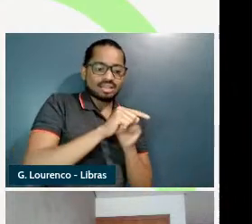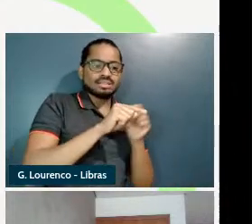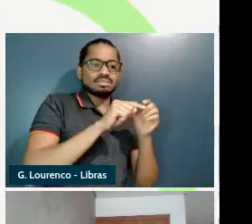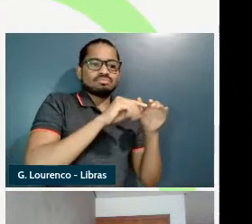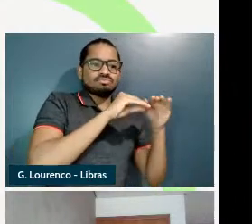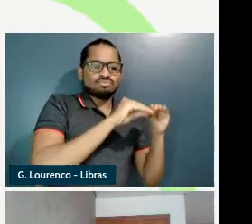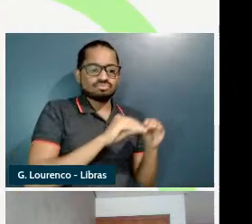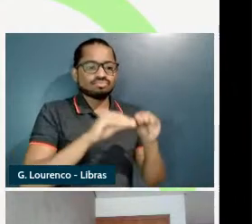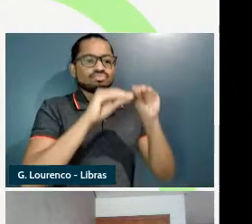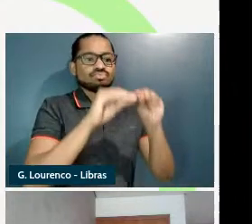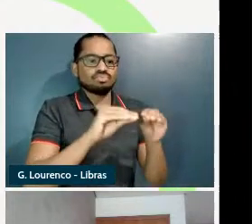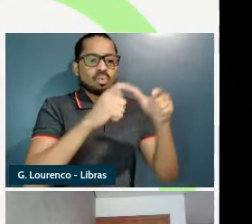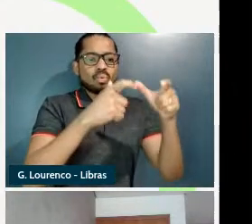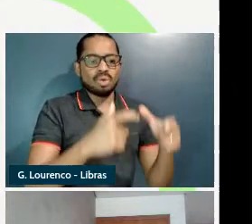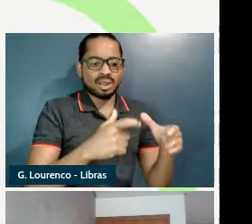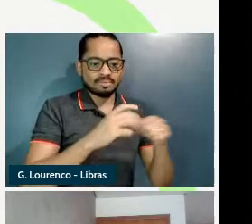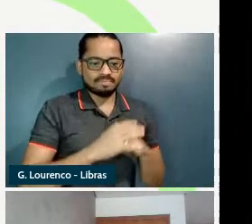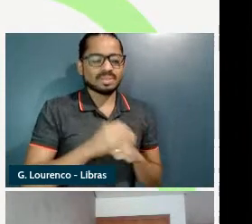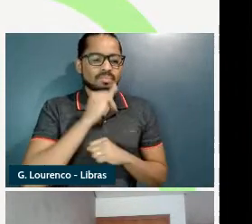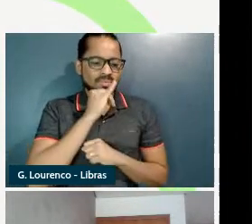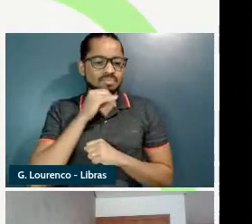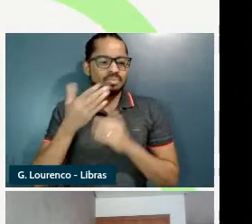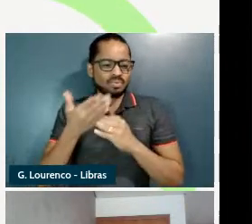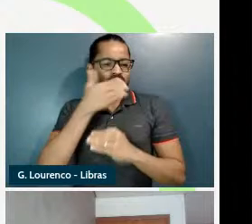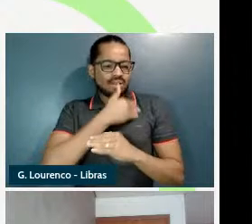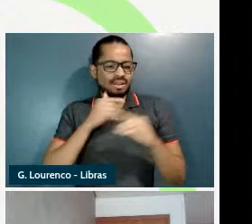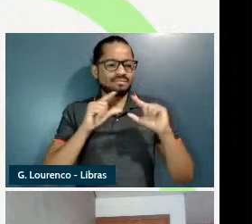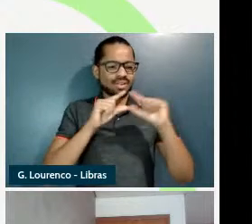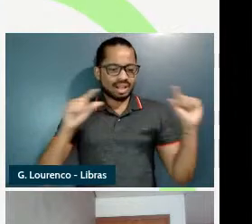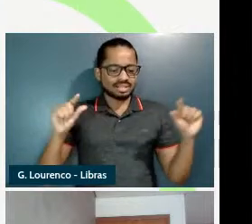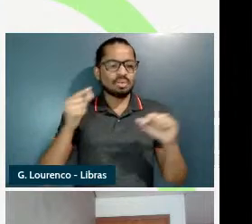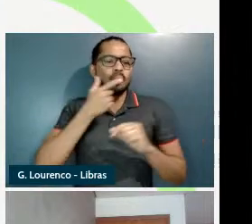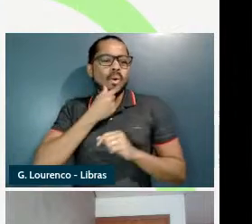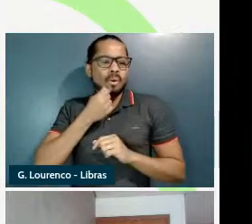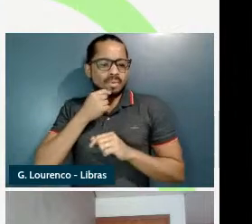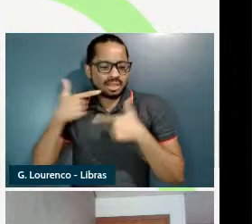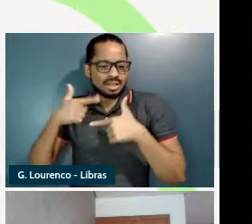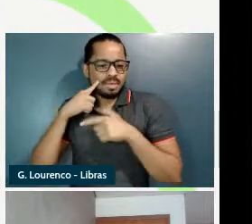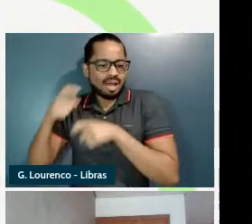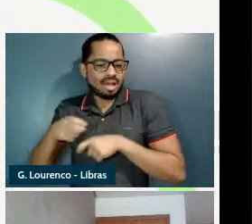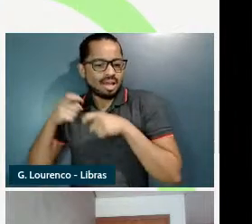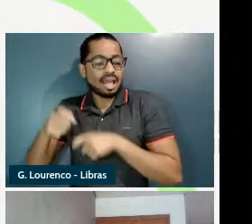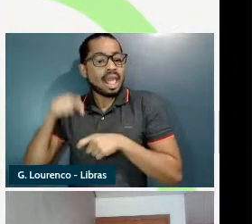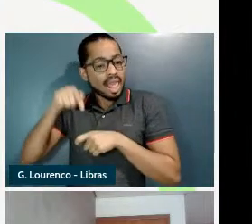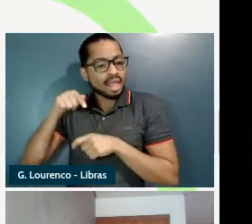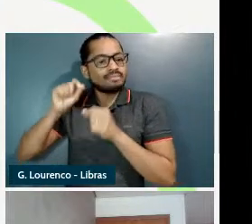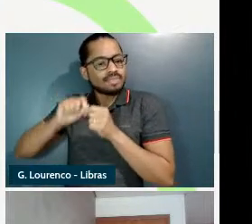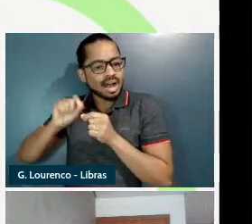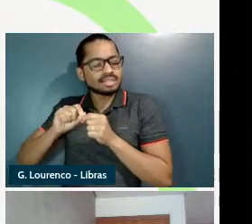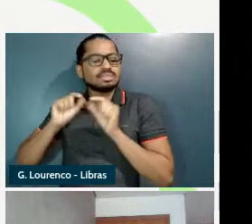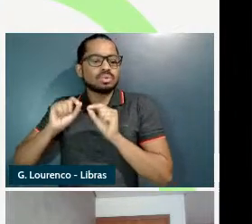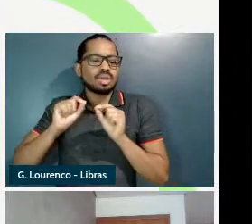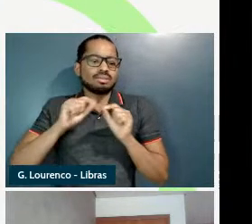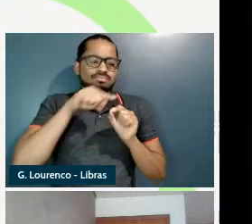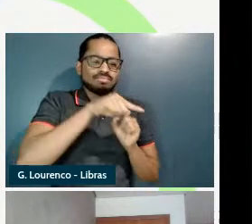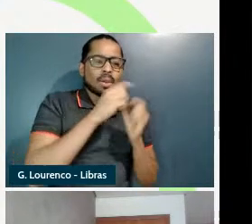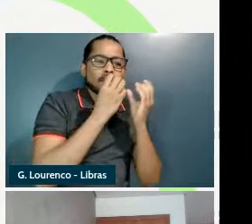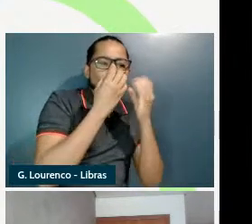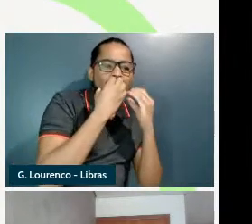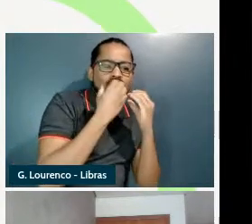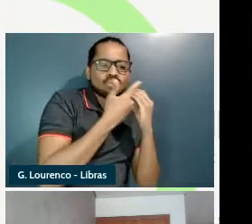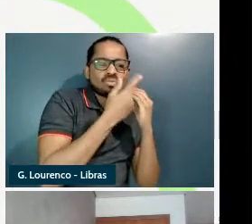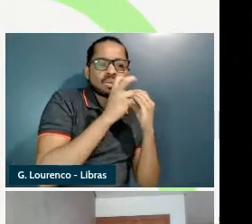então fazendeiro age causando as 25 mil toneladas de milho ficarem armazenadas no depósito